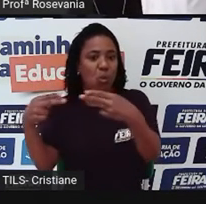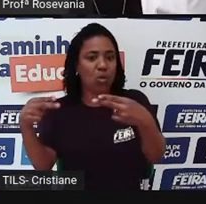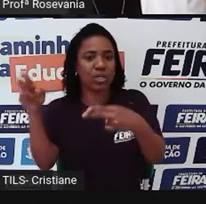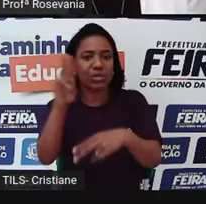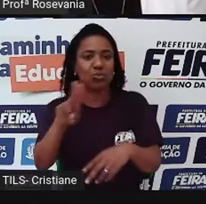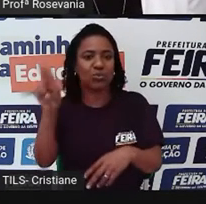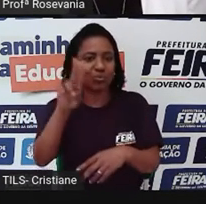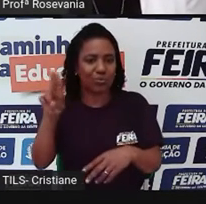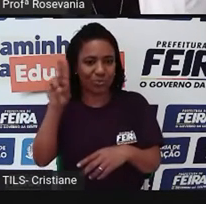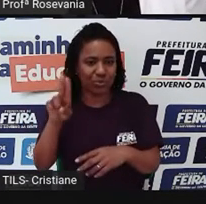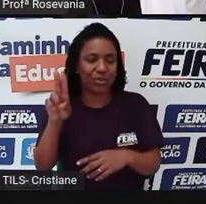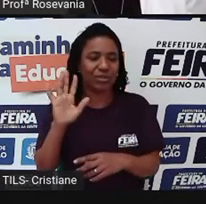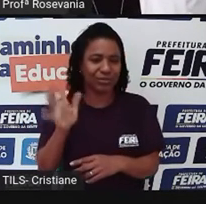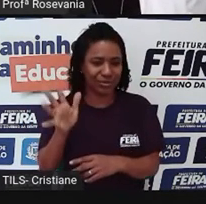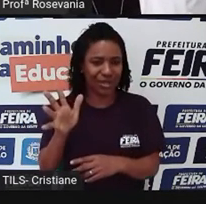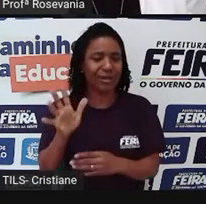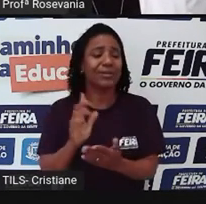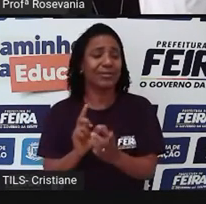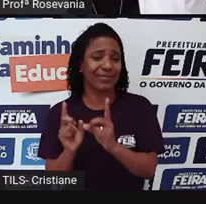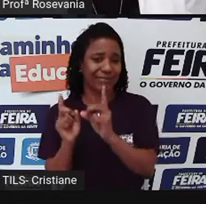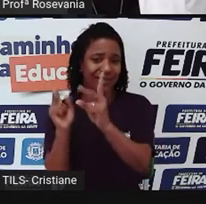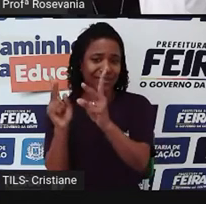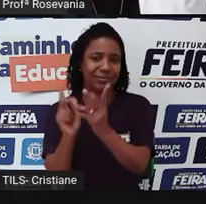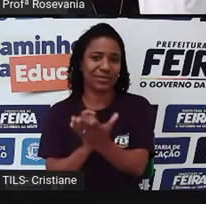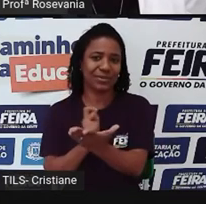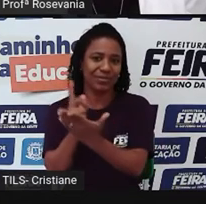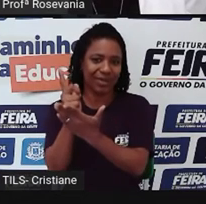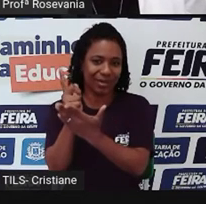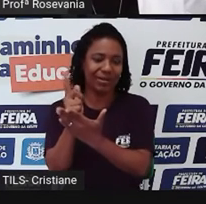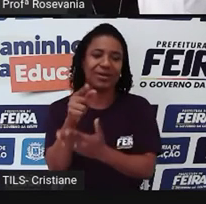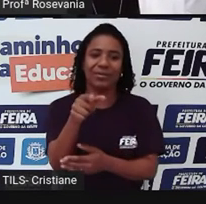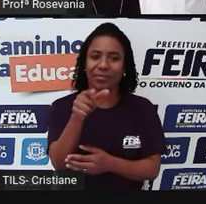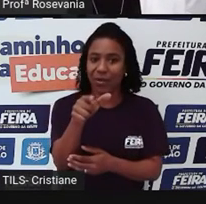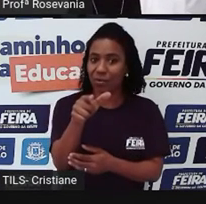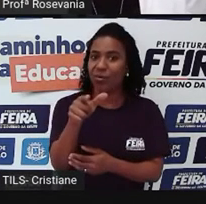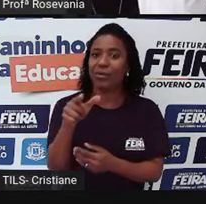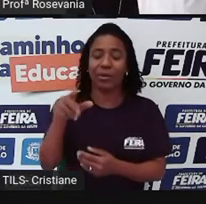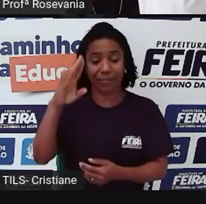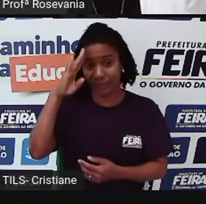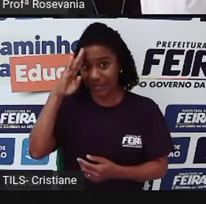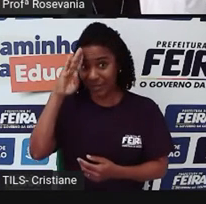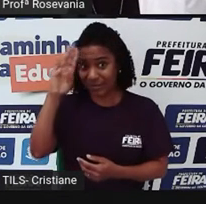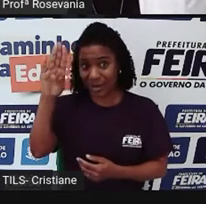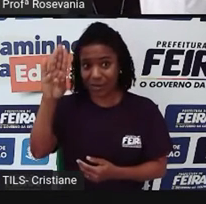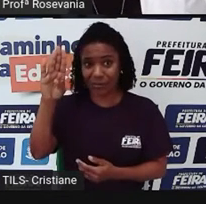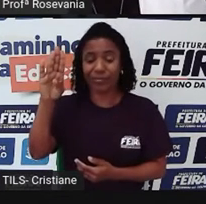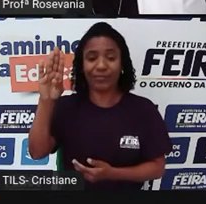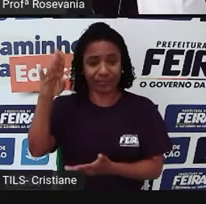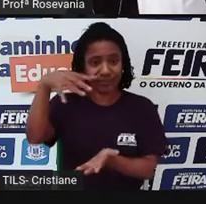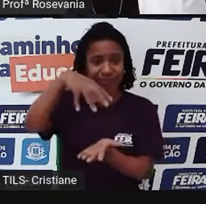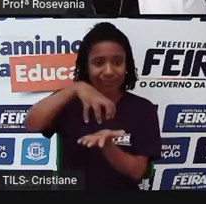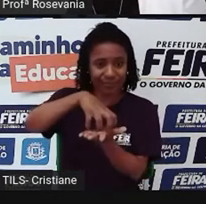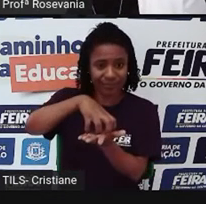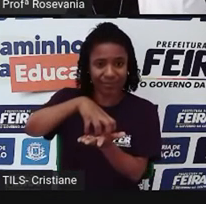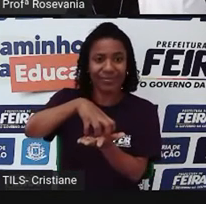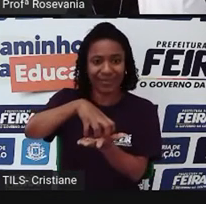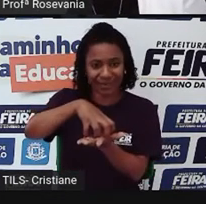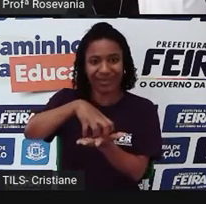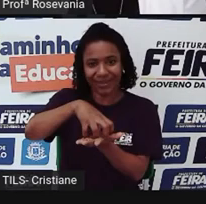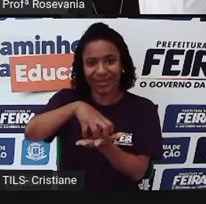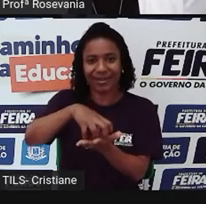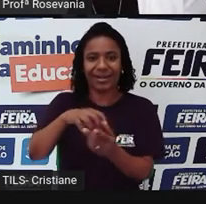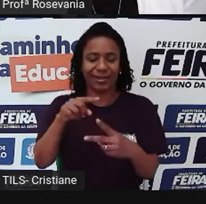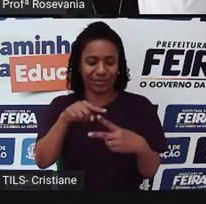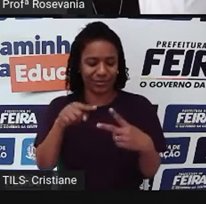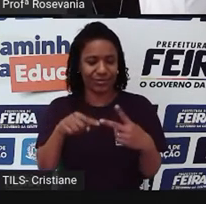aqui praticamente é uma feira bastante central, funciona quase que a semana toda, essas duas